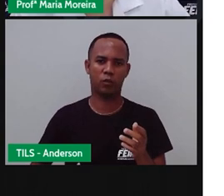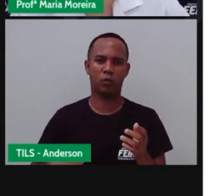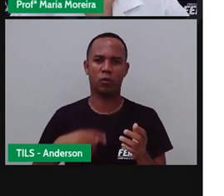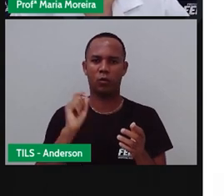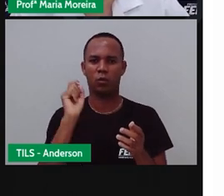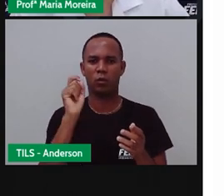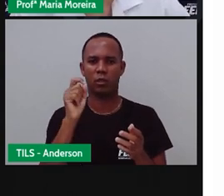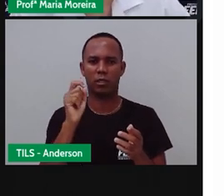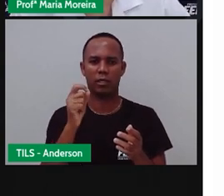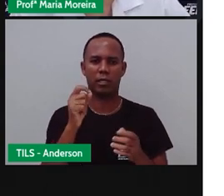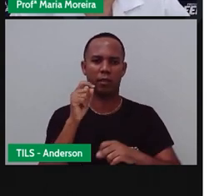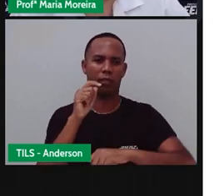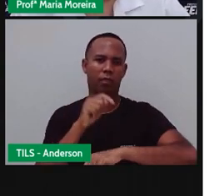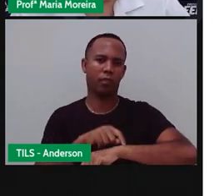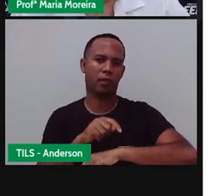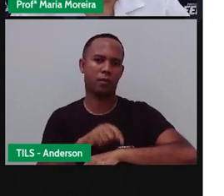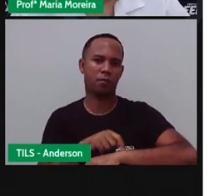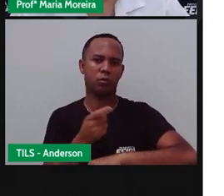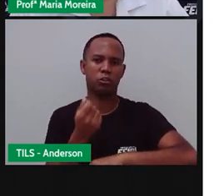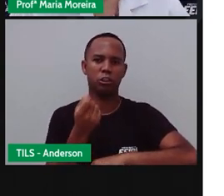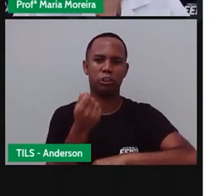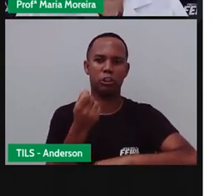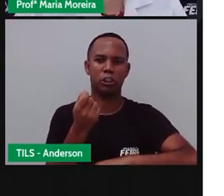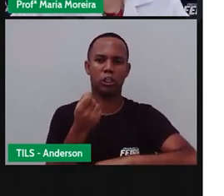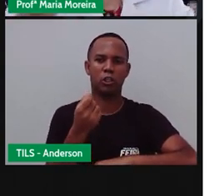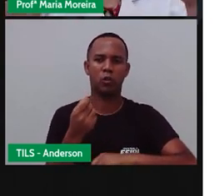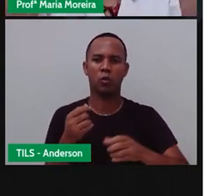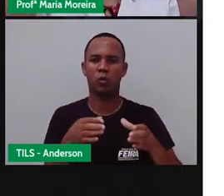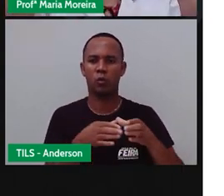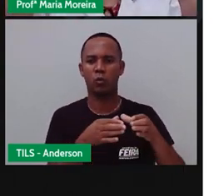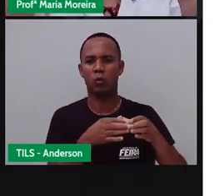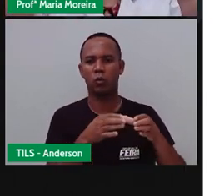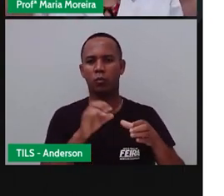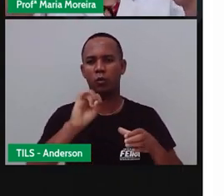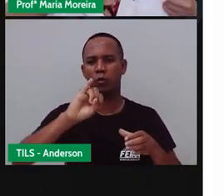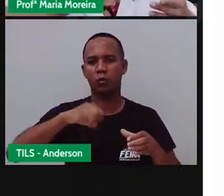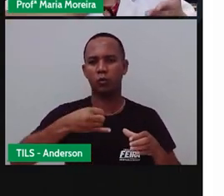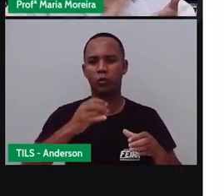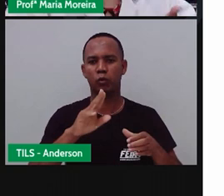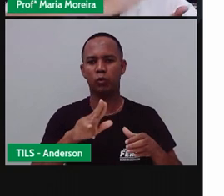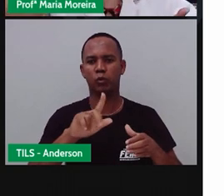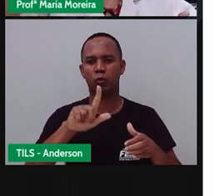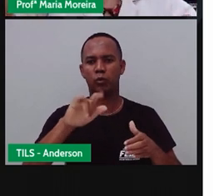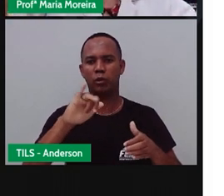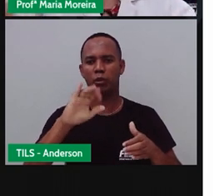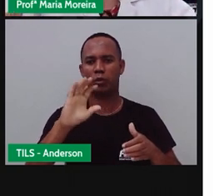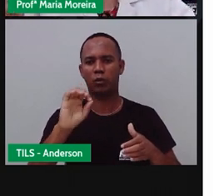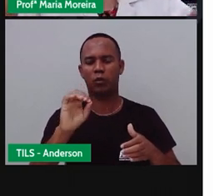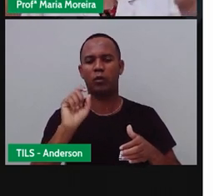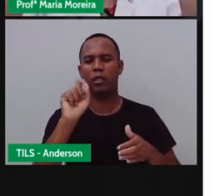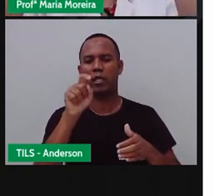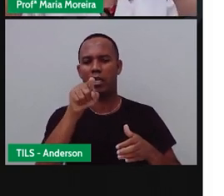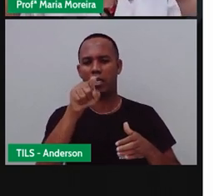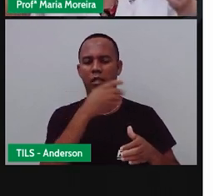que tempo é dinheiro. Por quê? Porque as pessoas tinham que pagar o tempo. Passava, pagou.